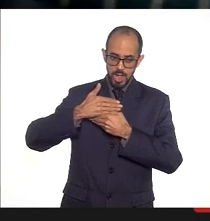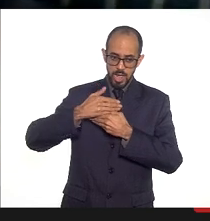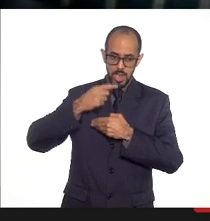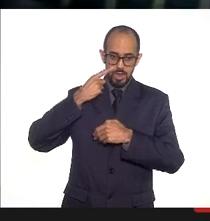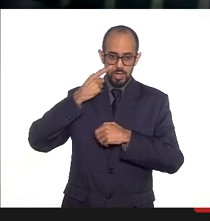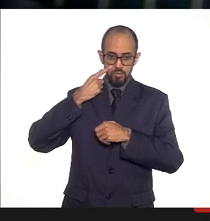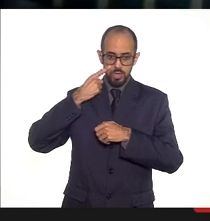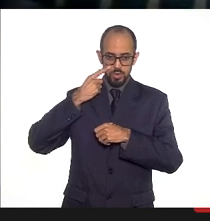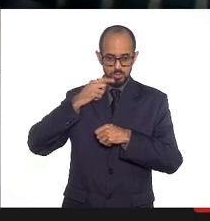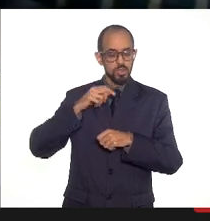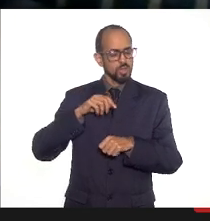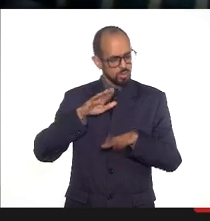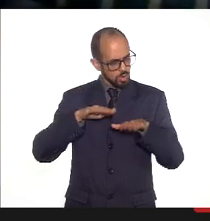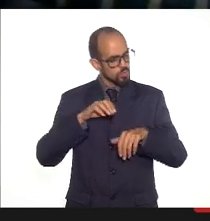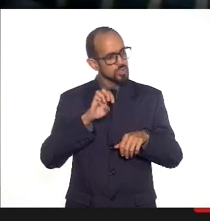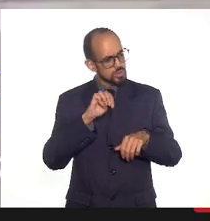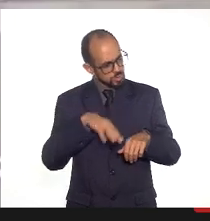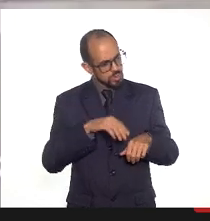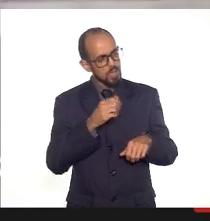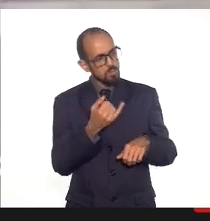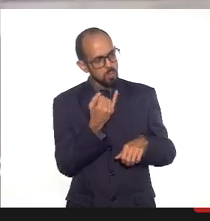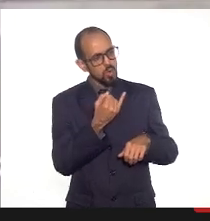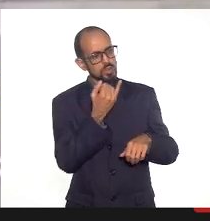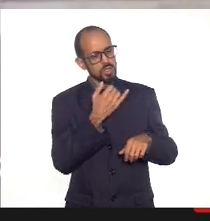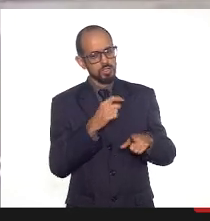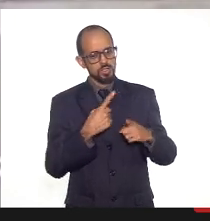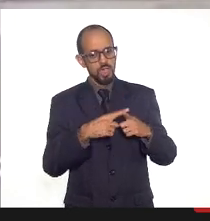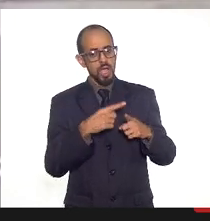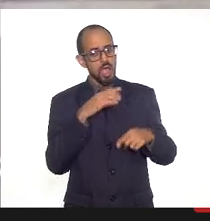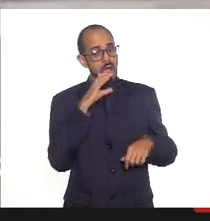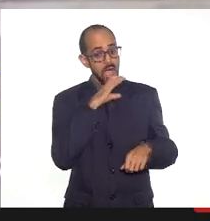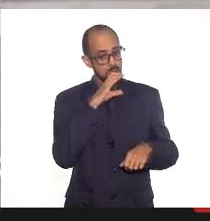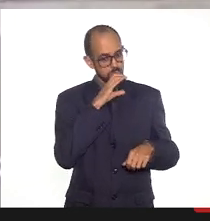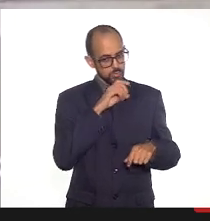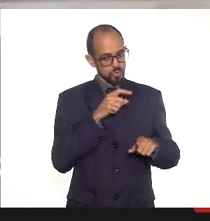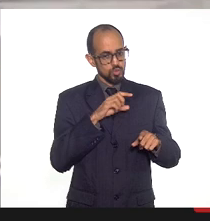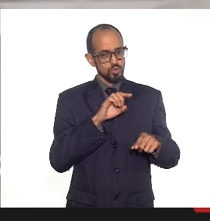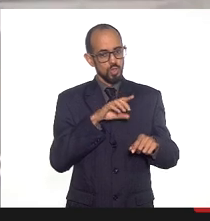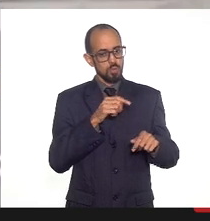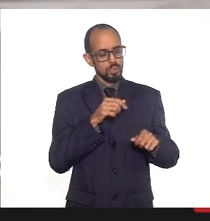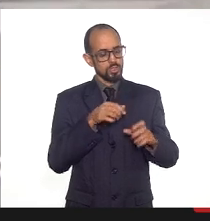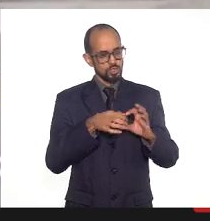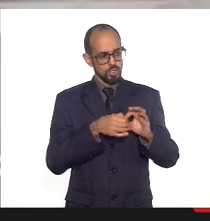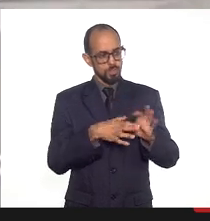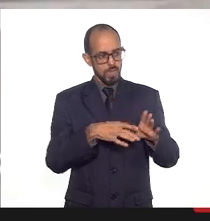Talvez fosse interessante, rapidamente, para a gente poder permitir outras perguntas.